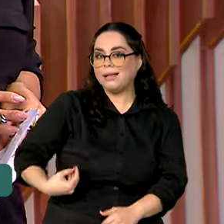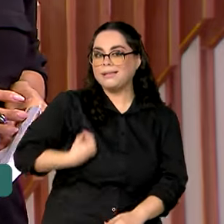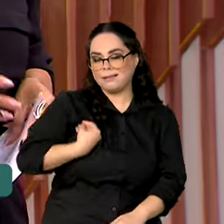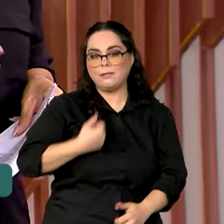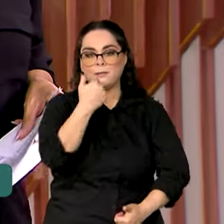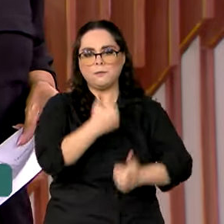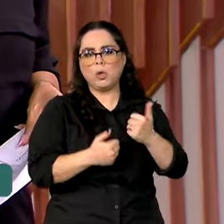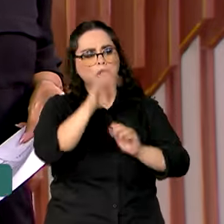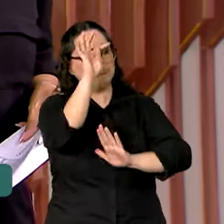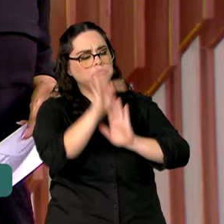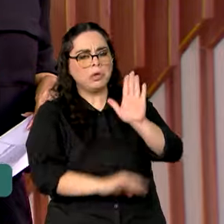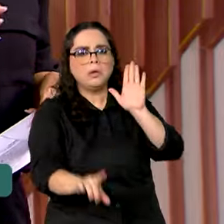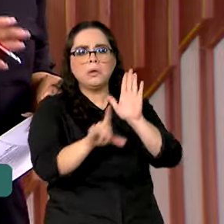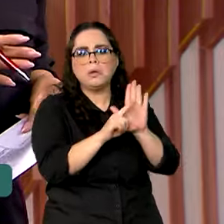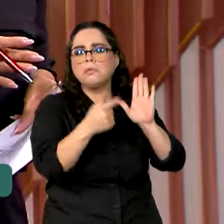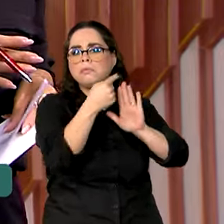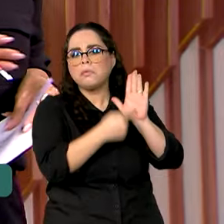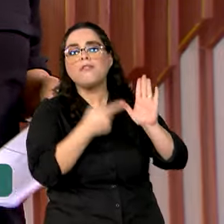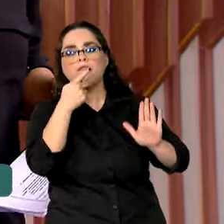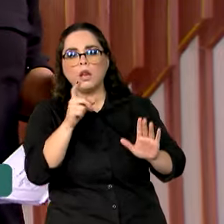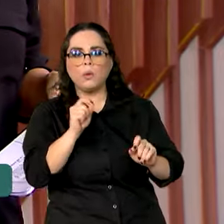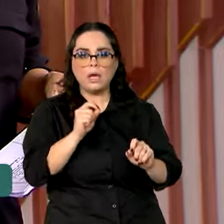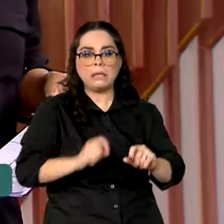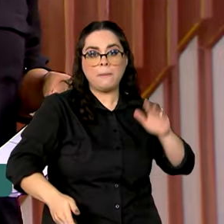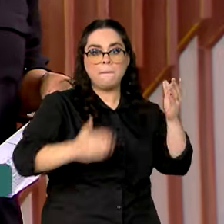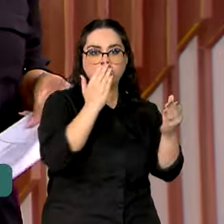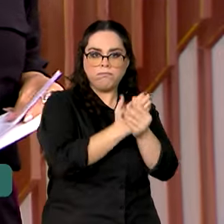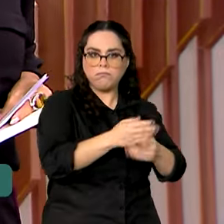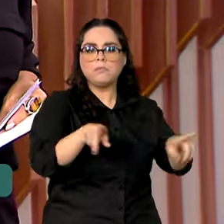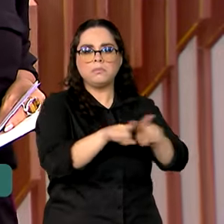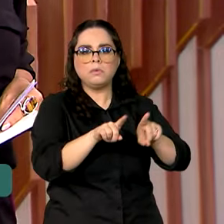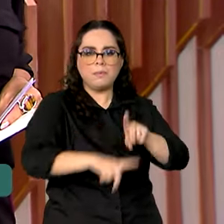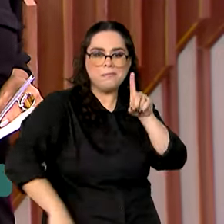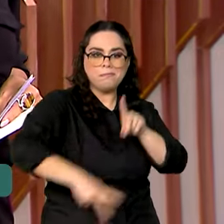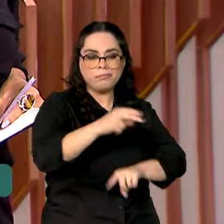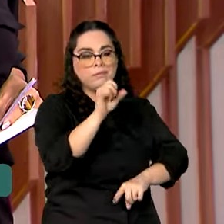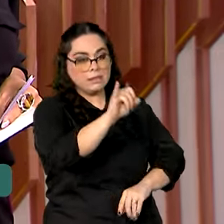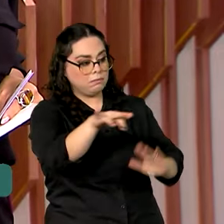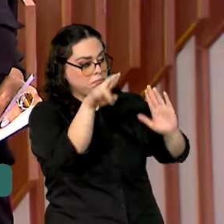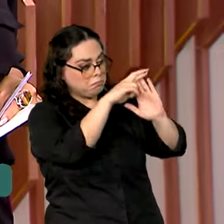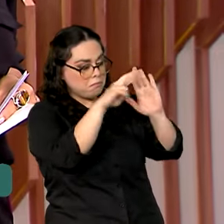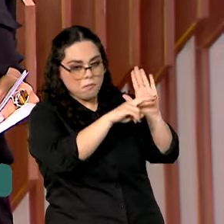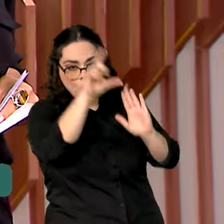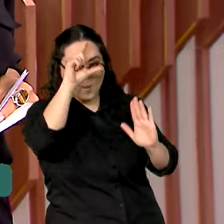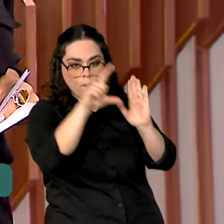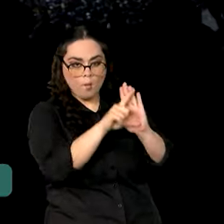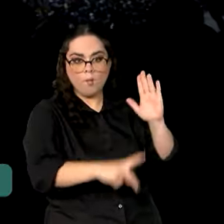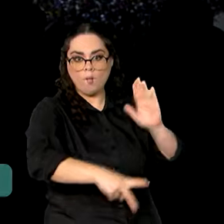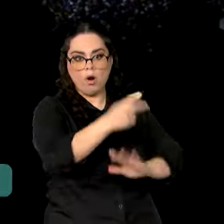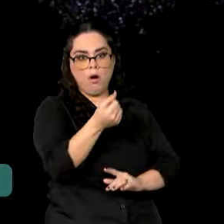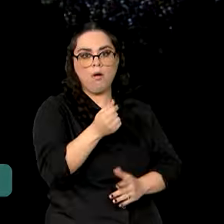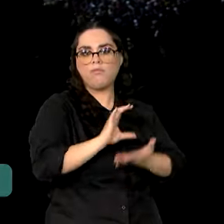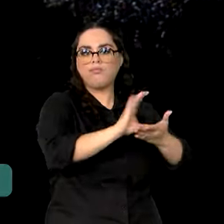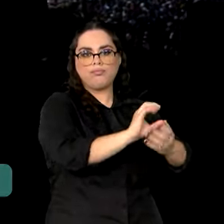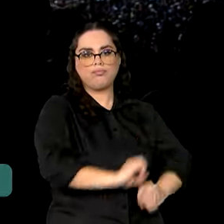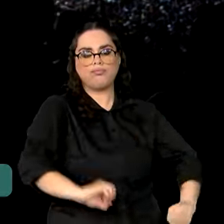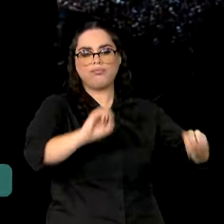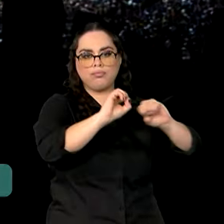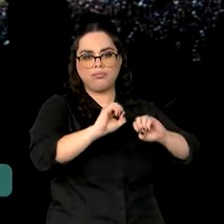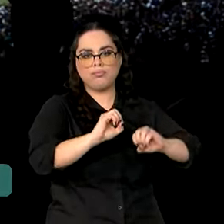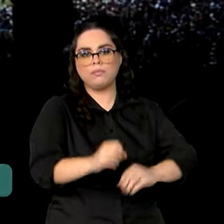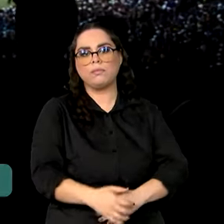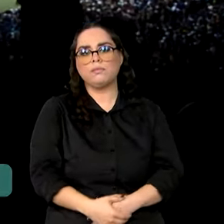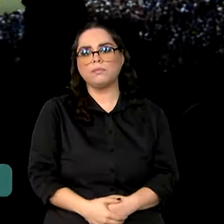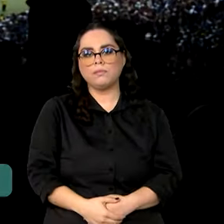texto prevê sanções e até mesmo corte total de financiamento para quem descumprir as normas. A norma que